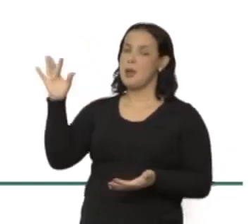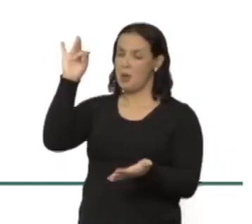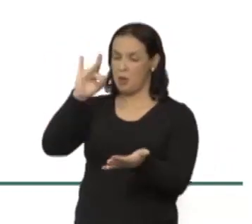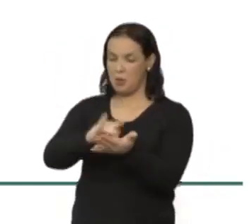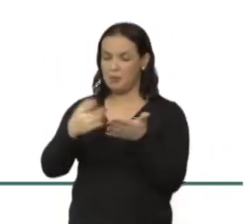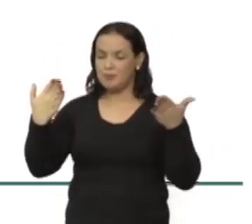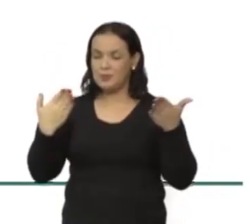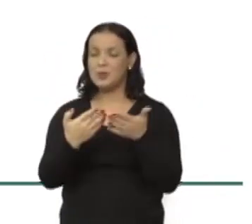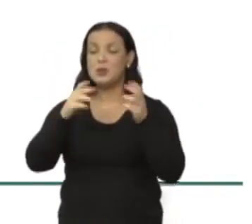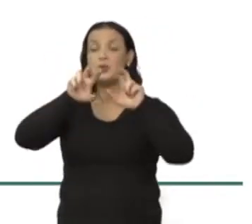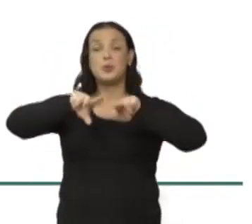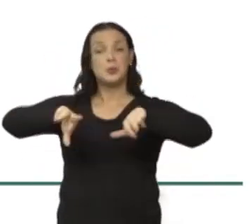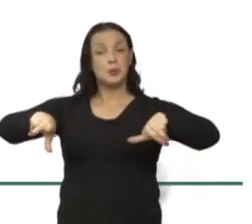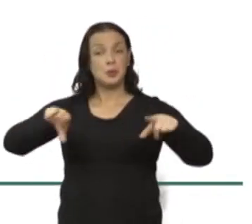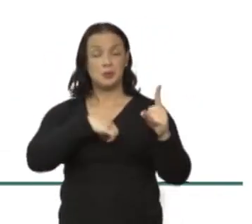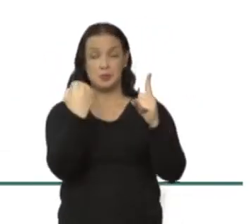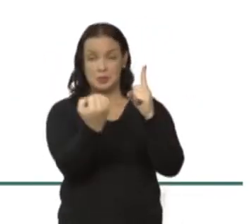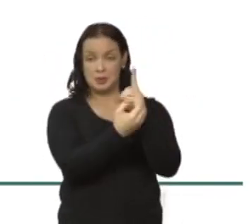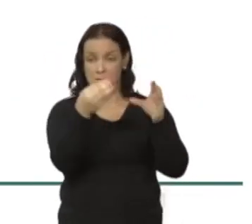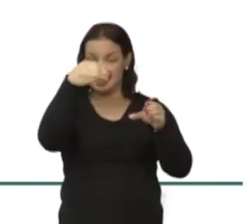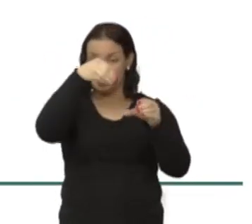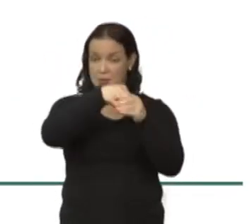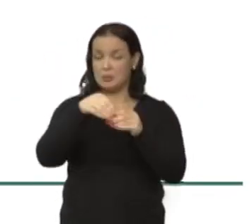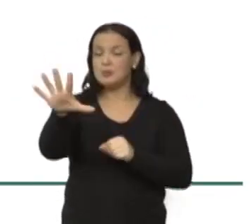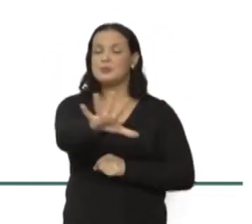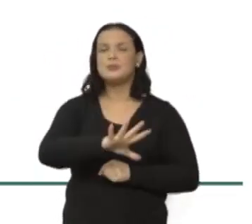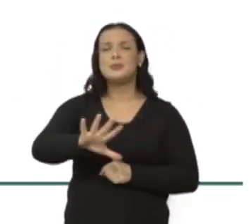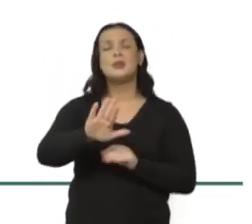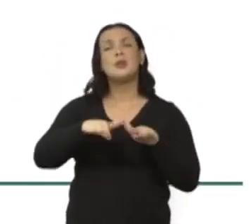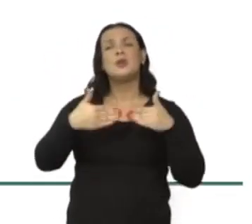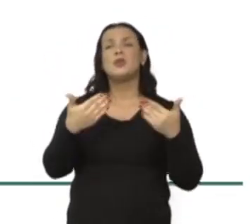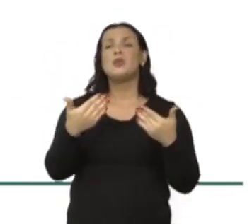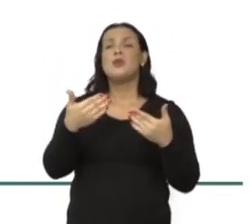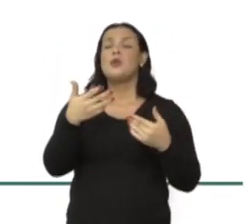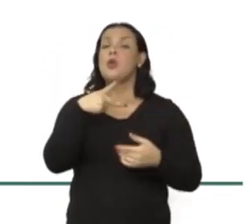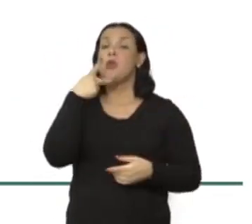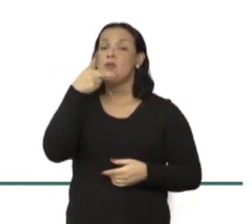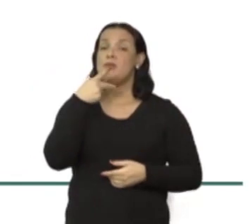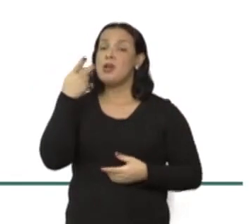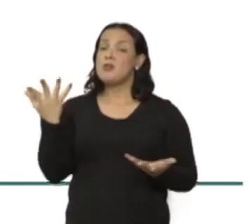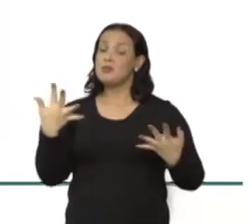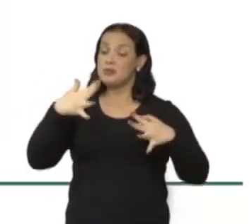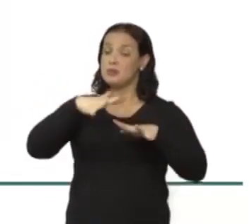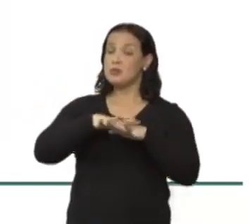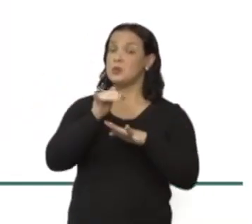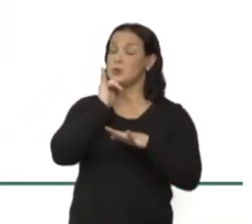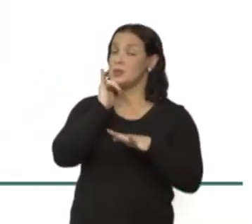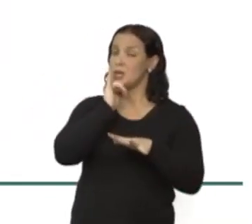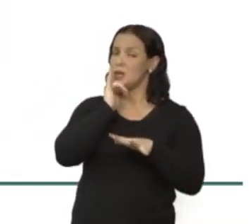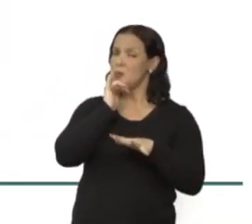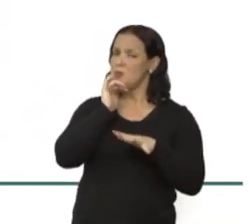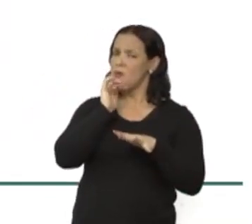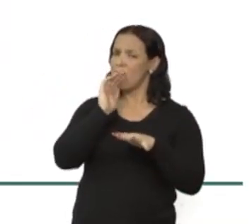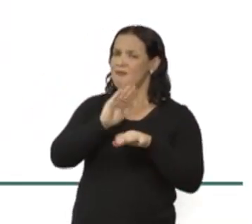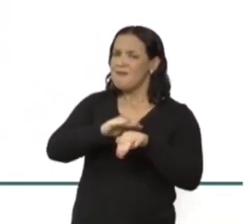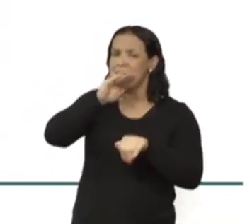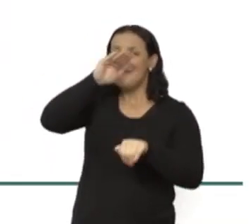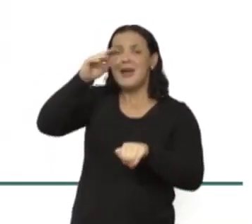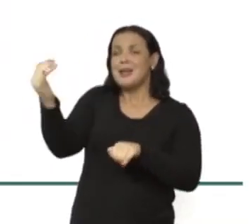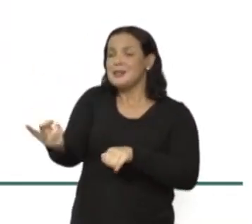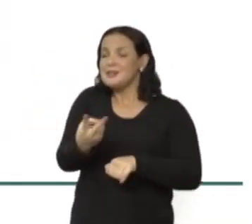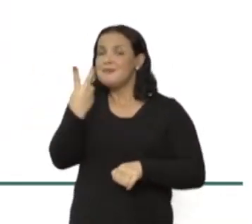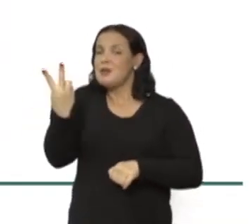plural da nossa sociedade dentro dos espaços, quando a gente fala de inclusão, por exemplo, é fazer valer essa